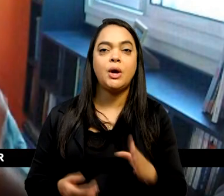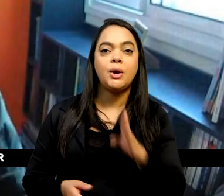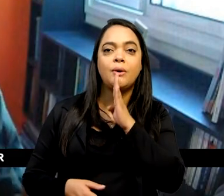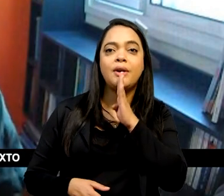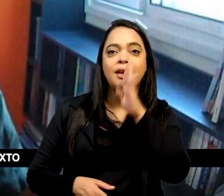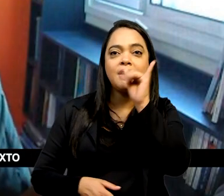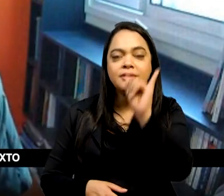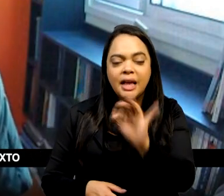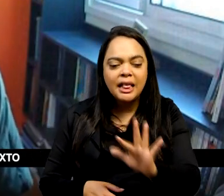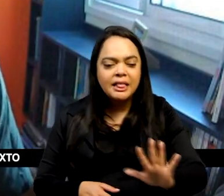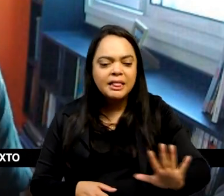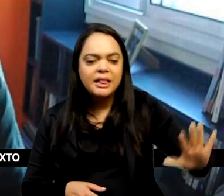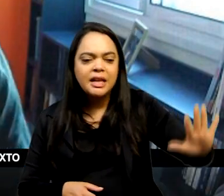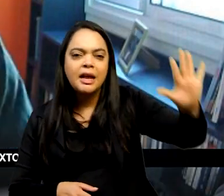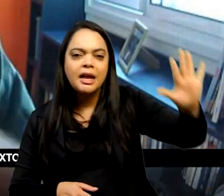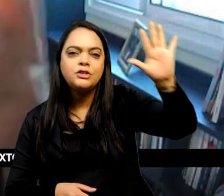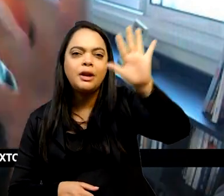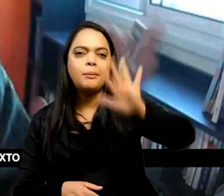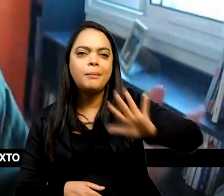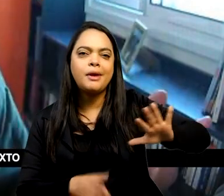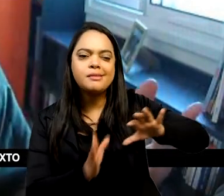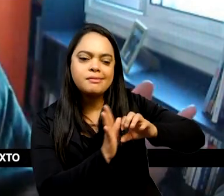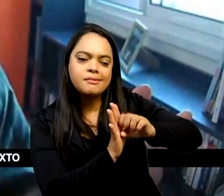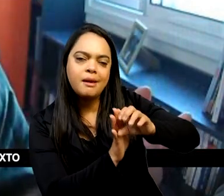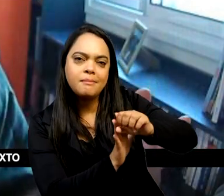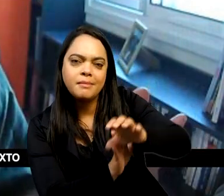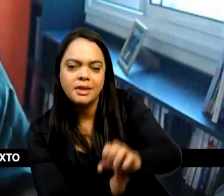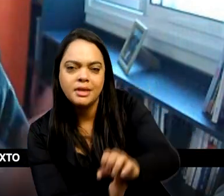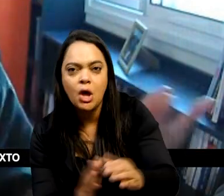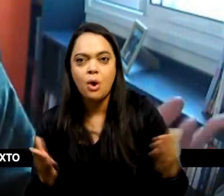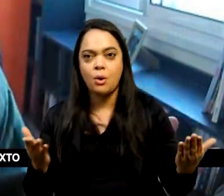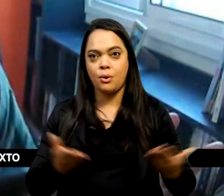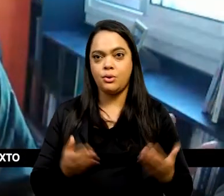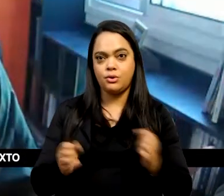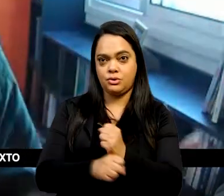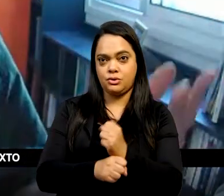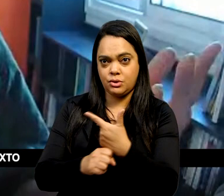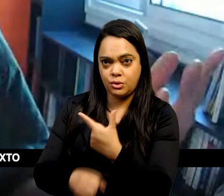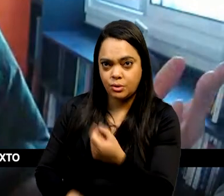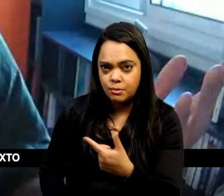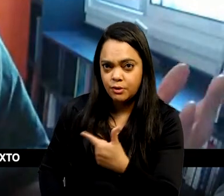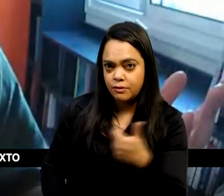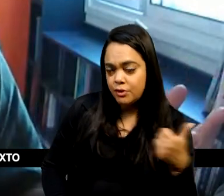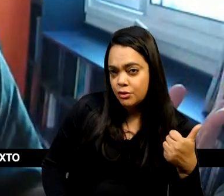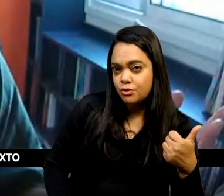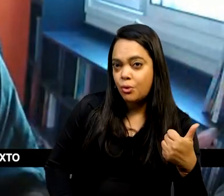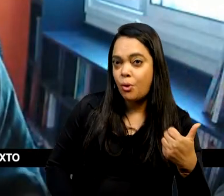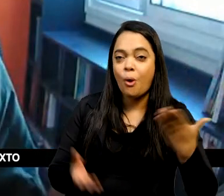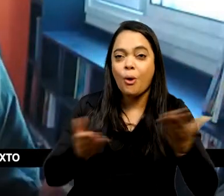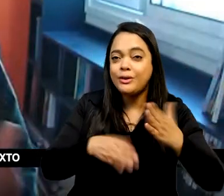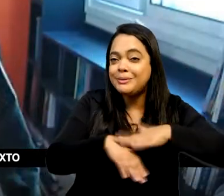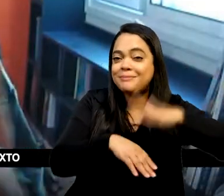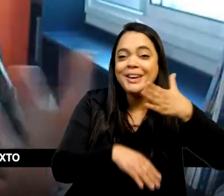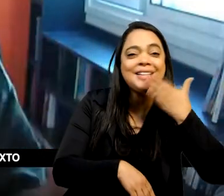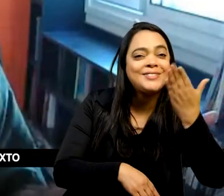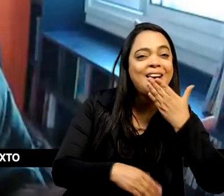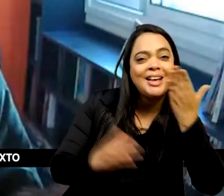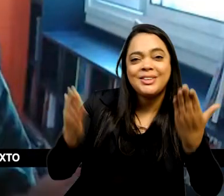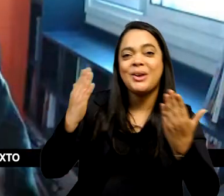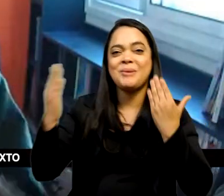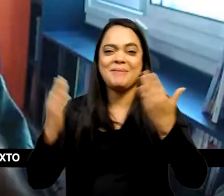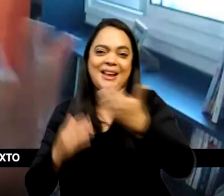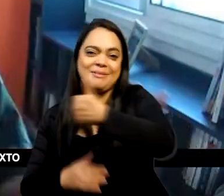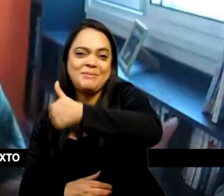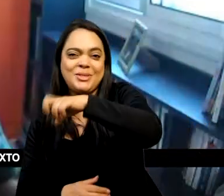internacionalizar uma pesquisa hoje, em 2021, do que era em 1950, ou em 1910,